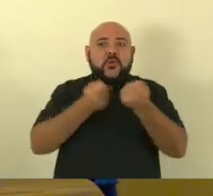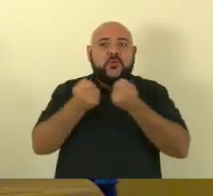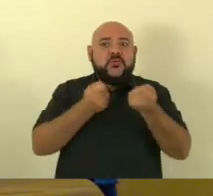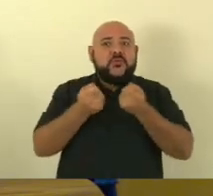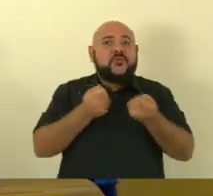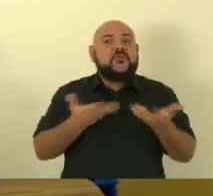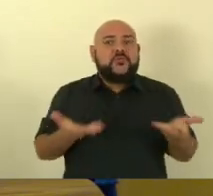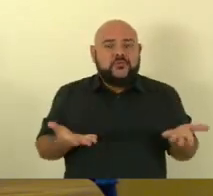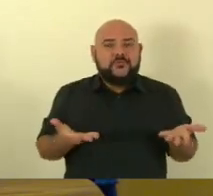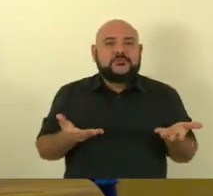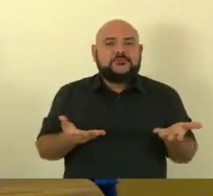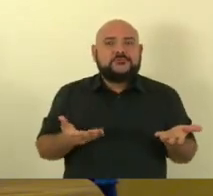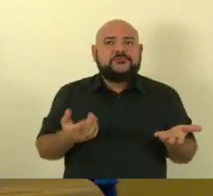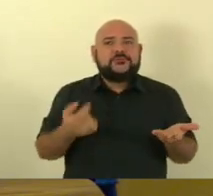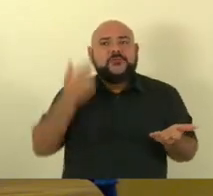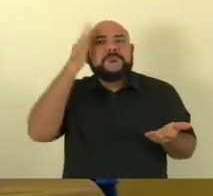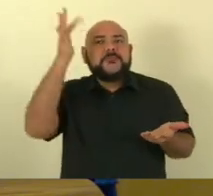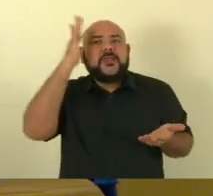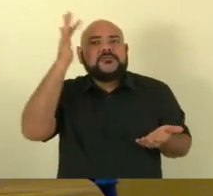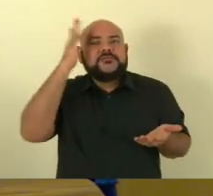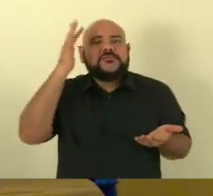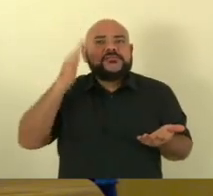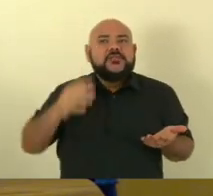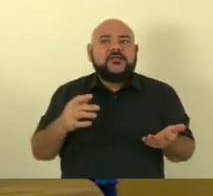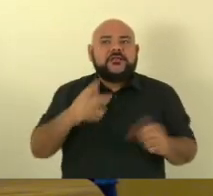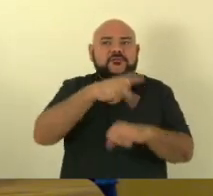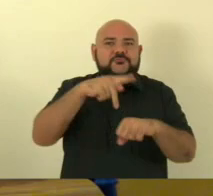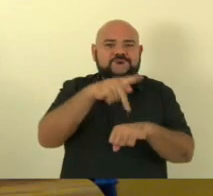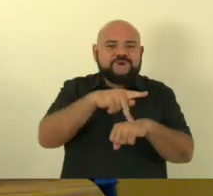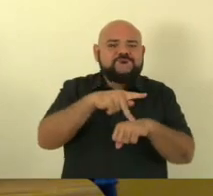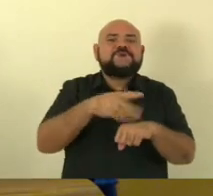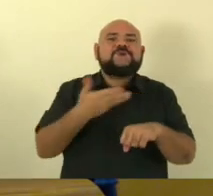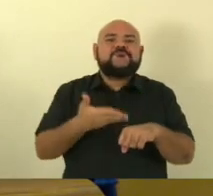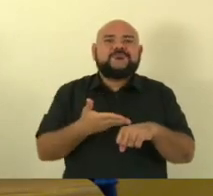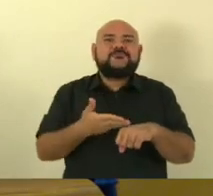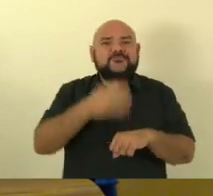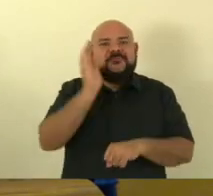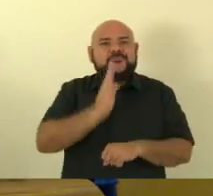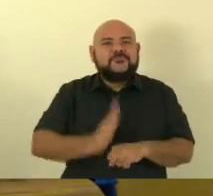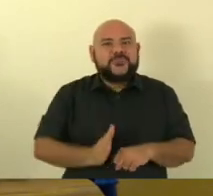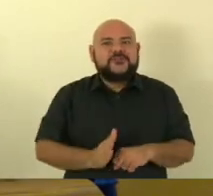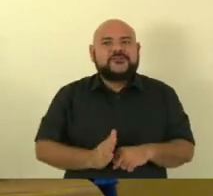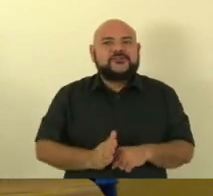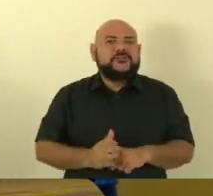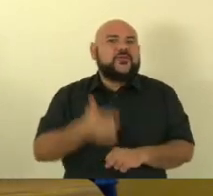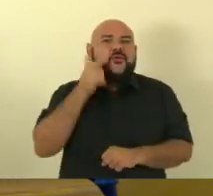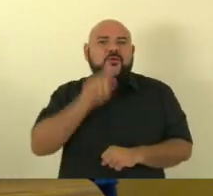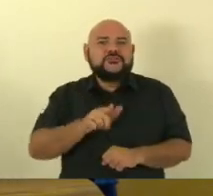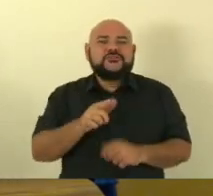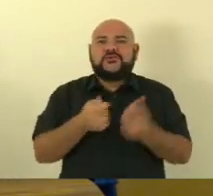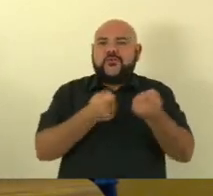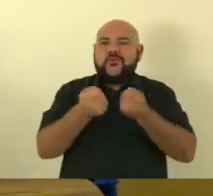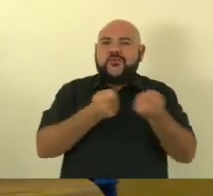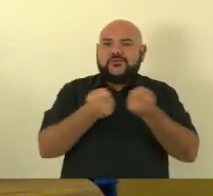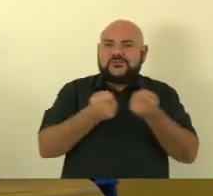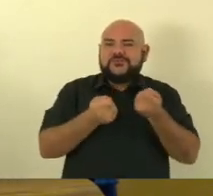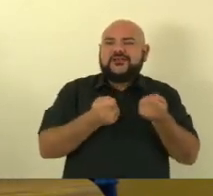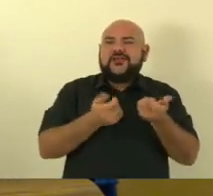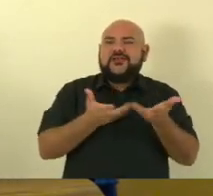pensar que uma nação como a nação brasileira controlar a inflação primeiro